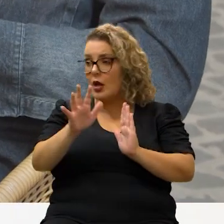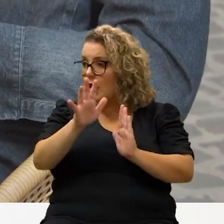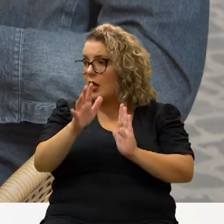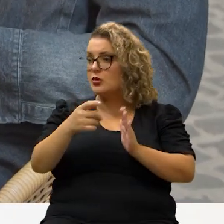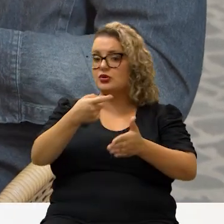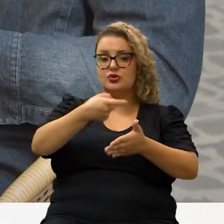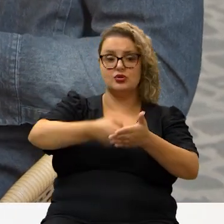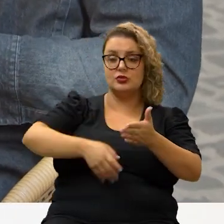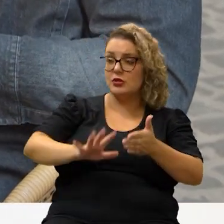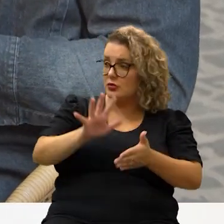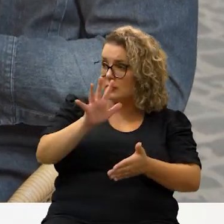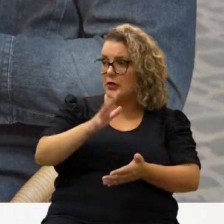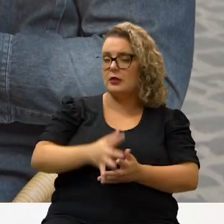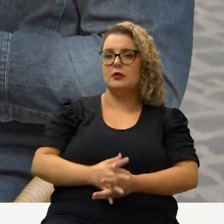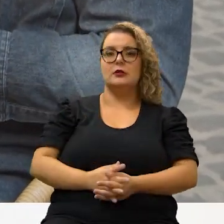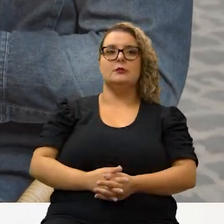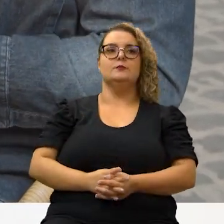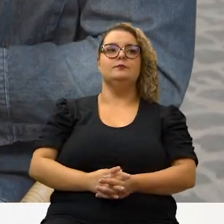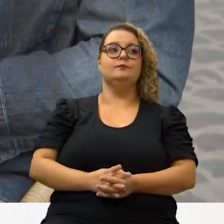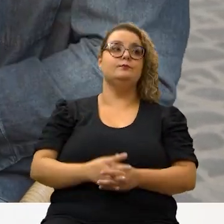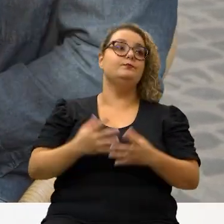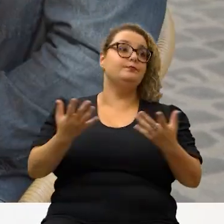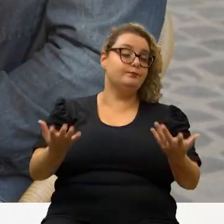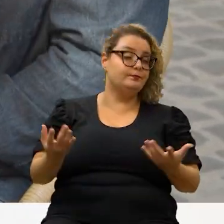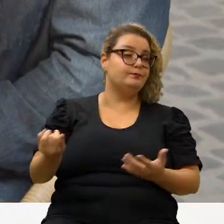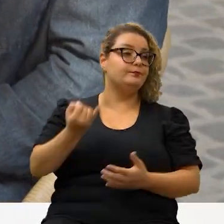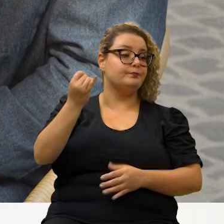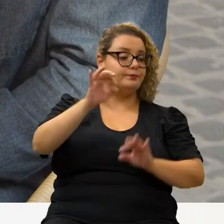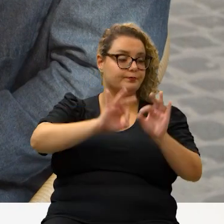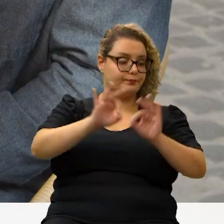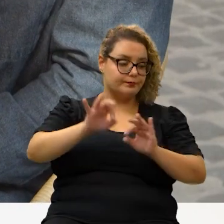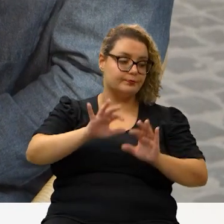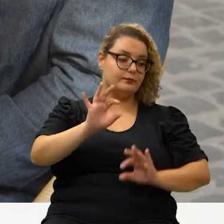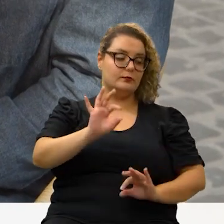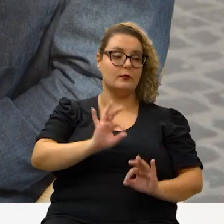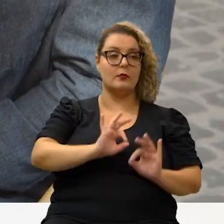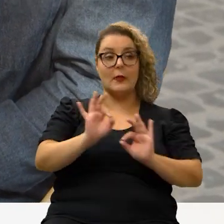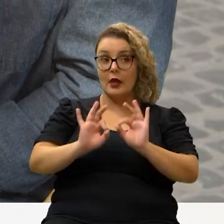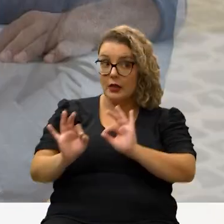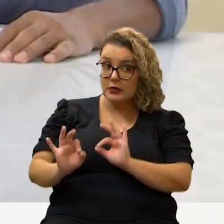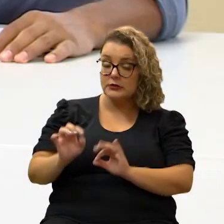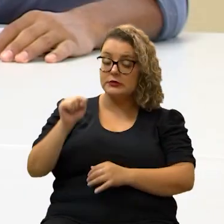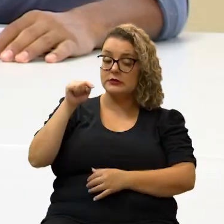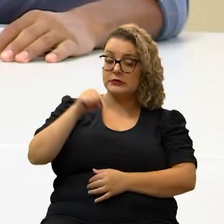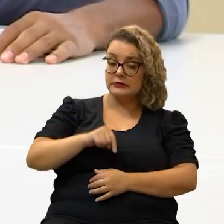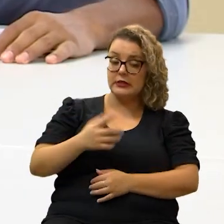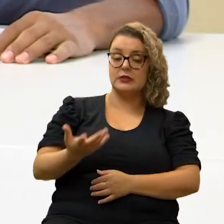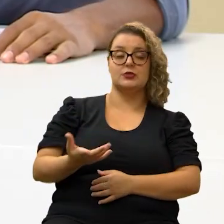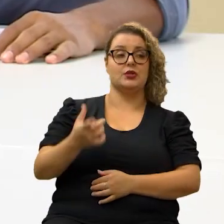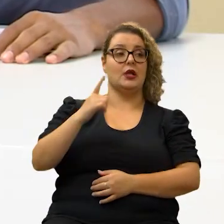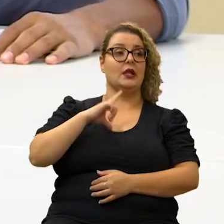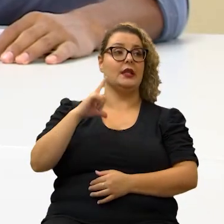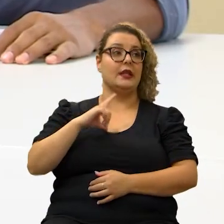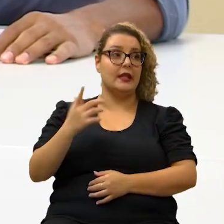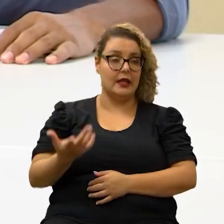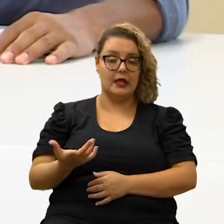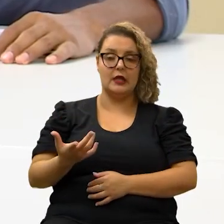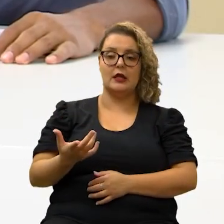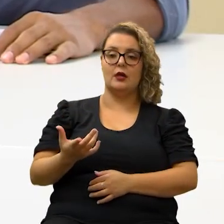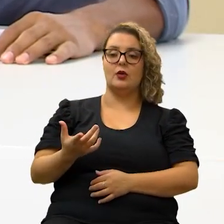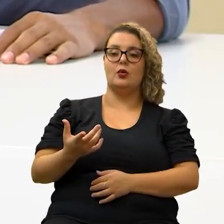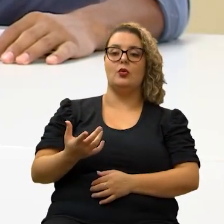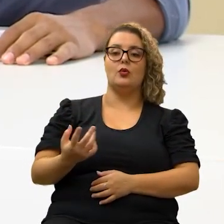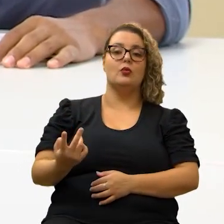altos de taxas mais altas o importante no planejamento é que nesse planejamento esteja